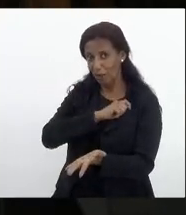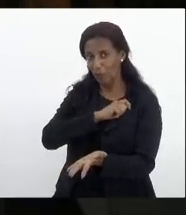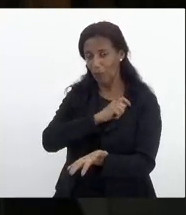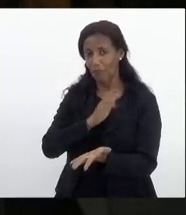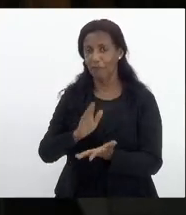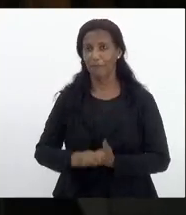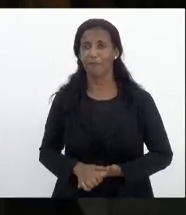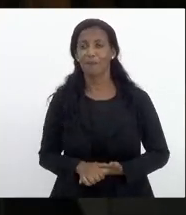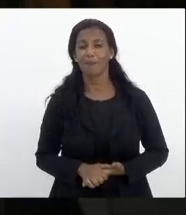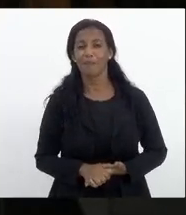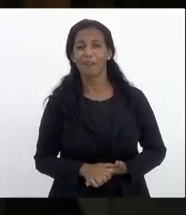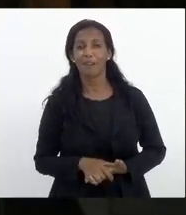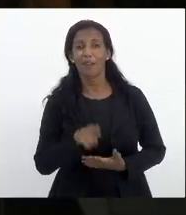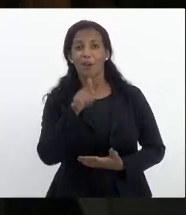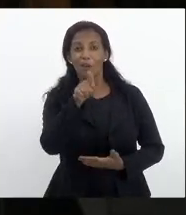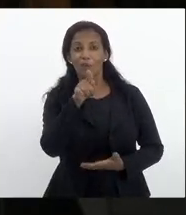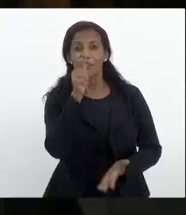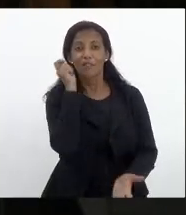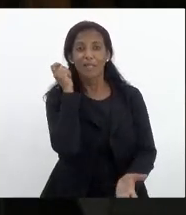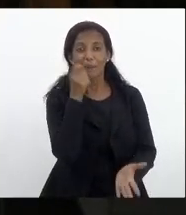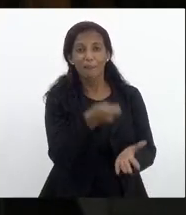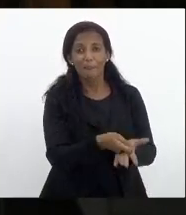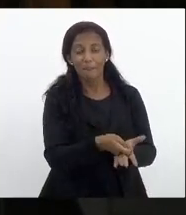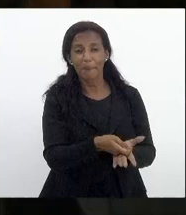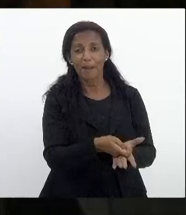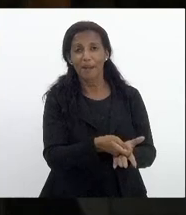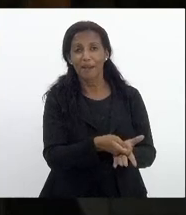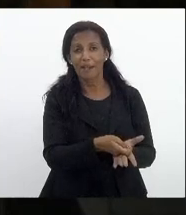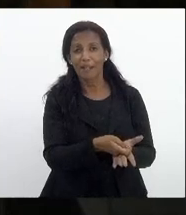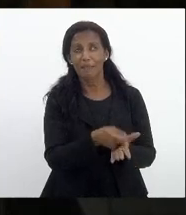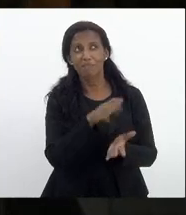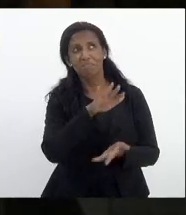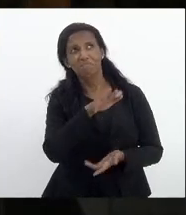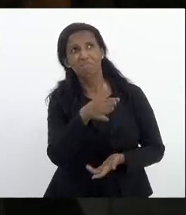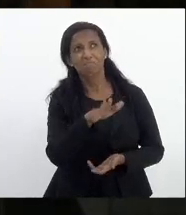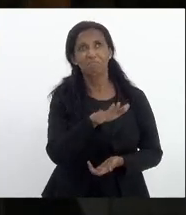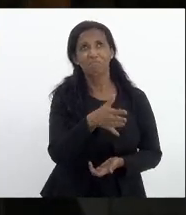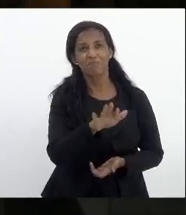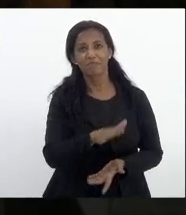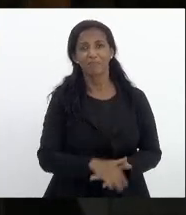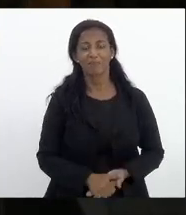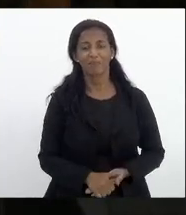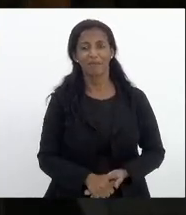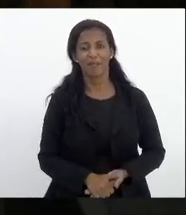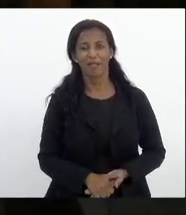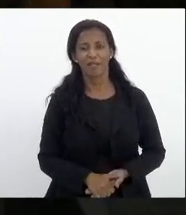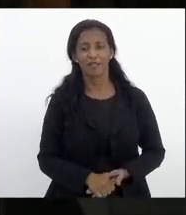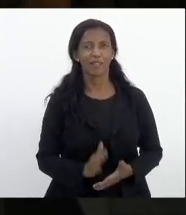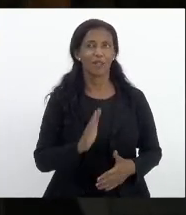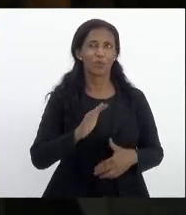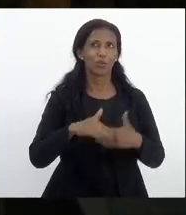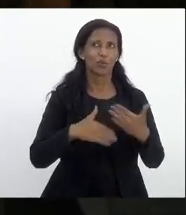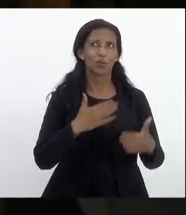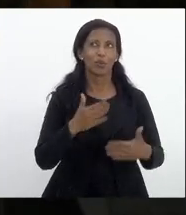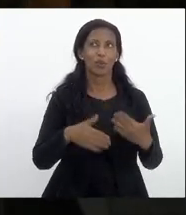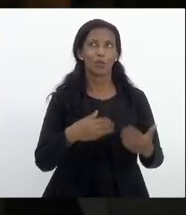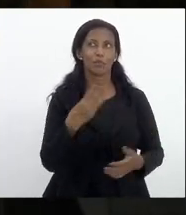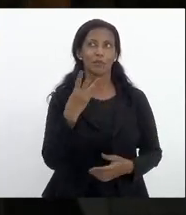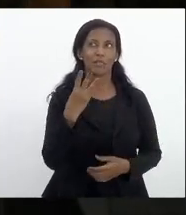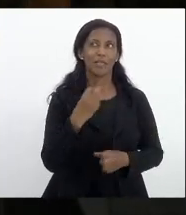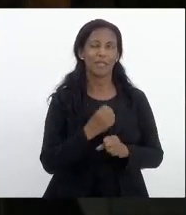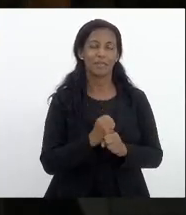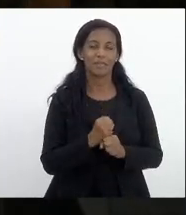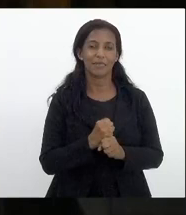você terá que pagar aproximadamente nos próximos três